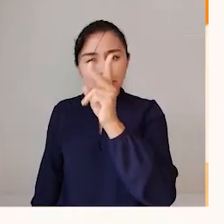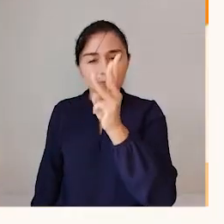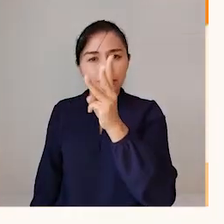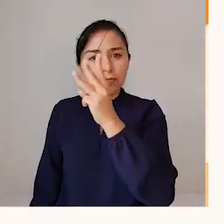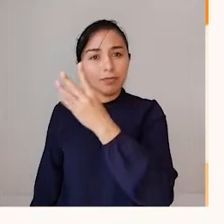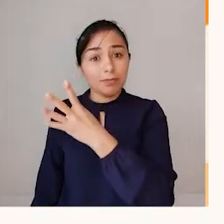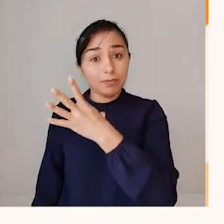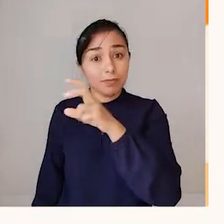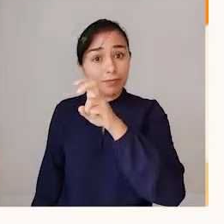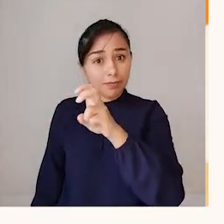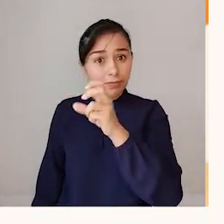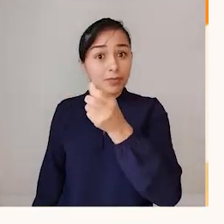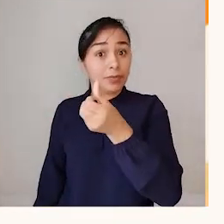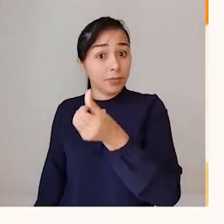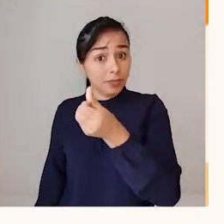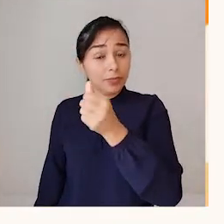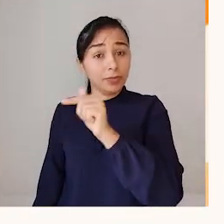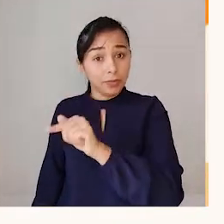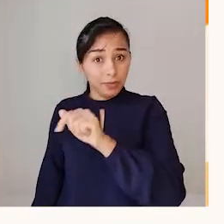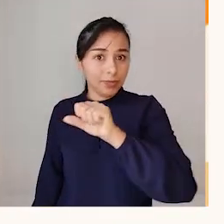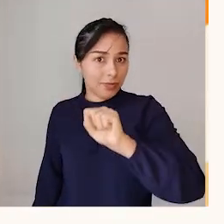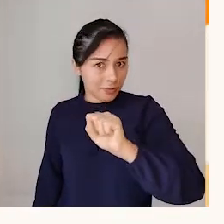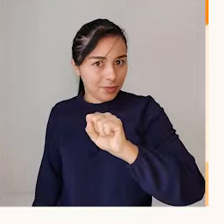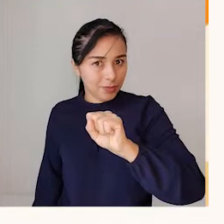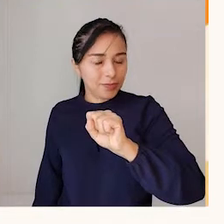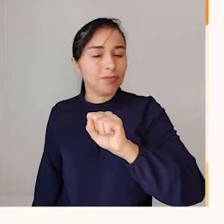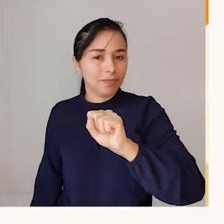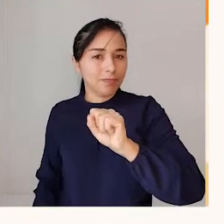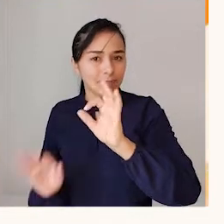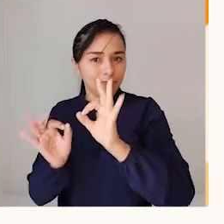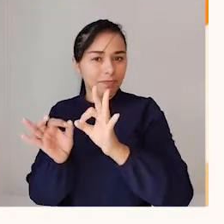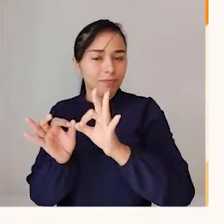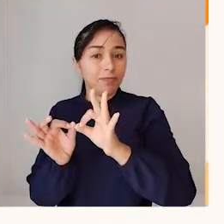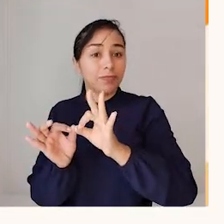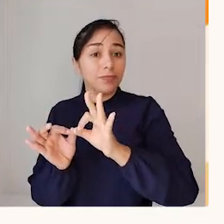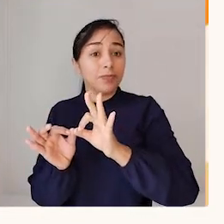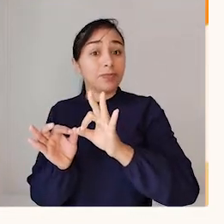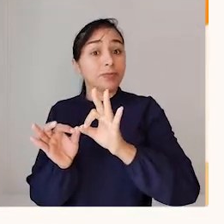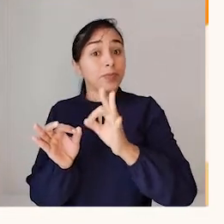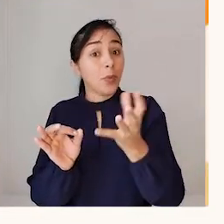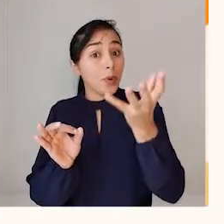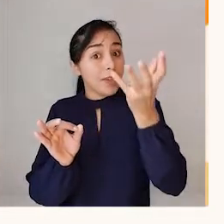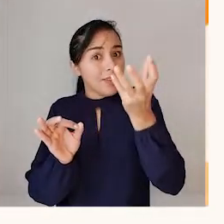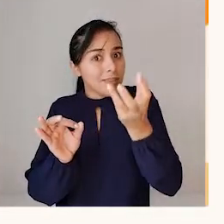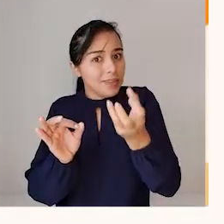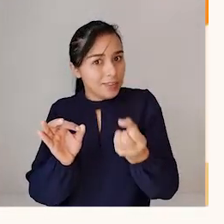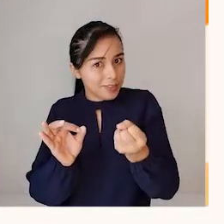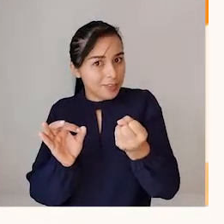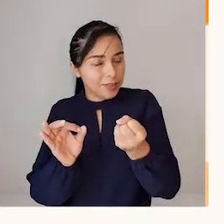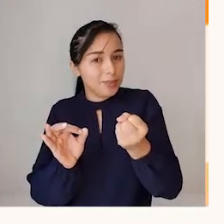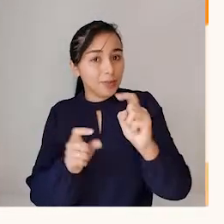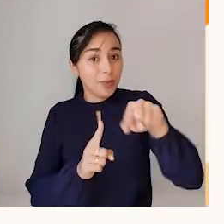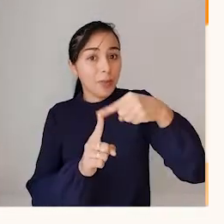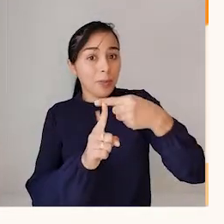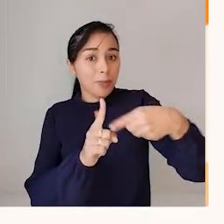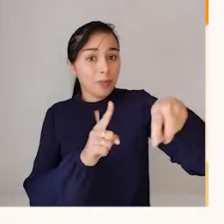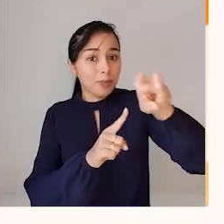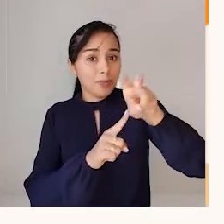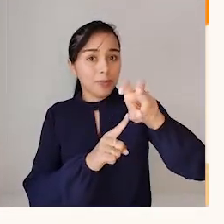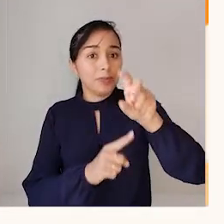mesmo. Uma, duas, três, quatro, cinco, seis, sete, oito. Ganhou, então, mais cinco do